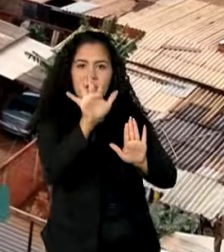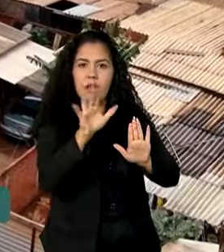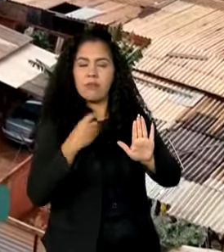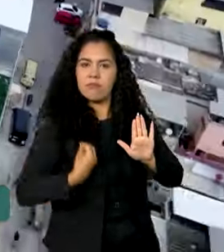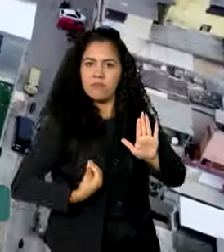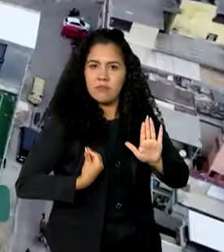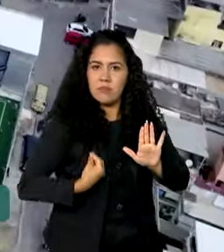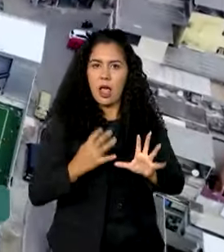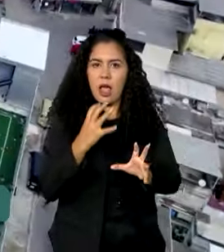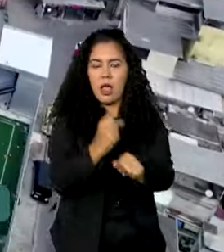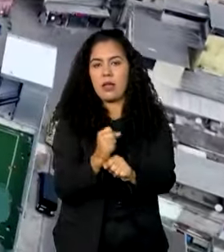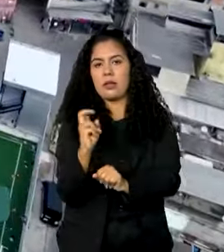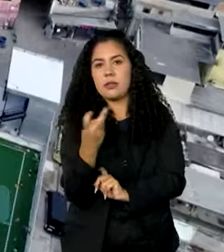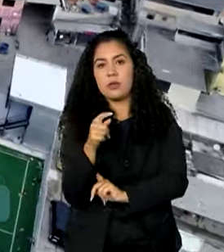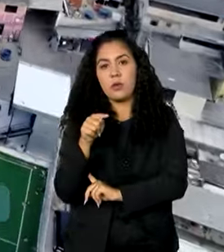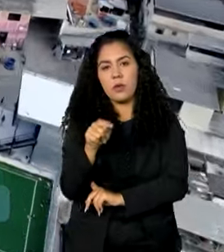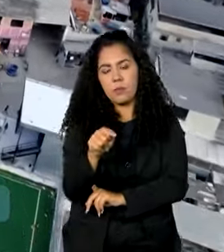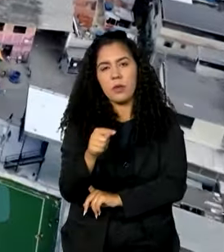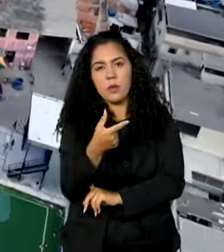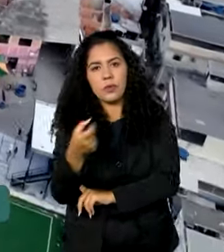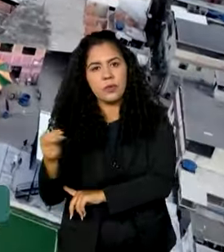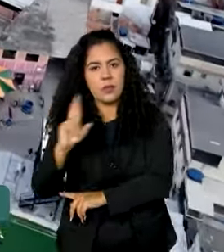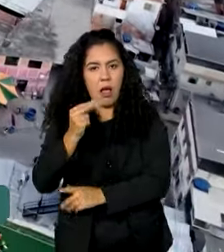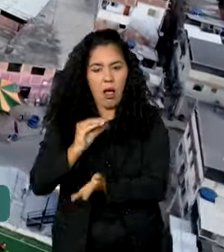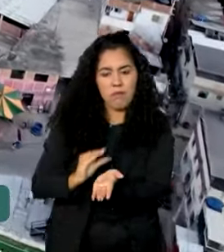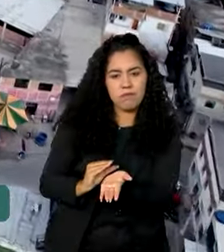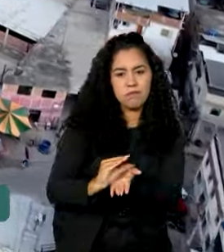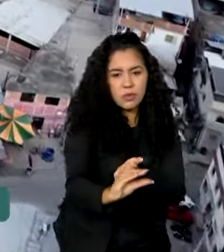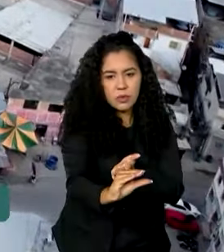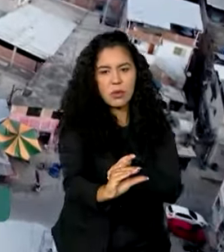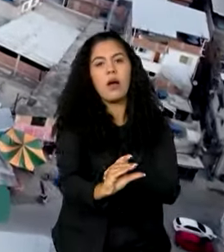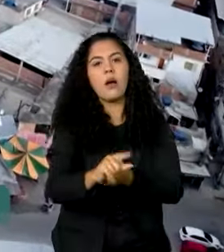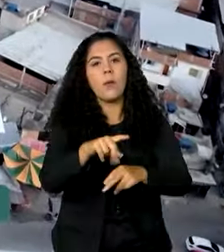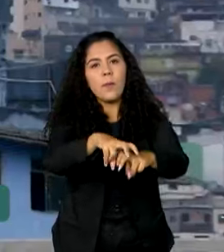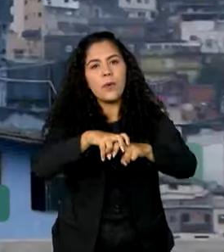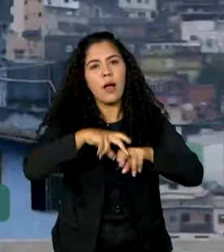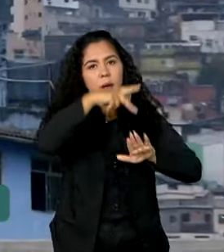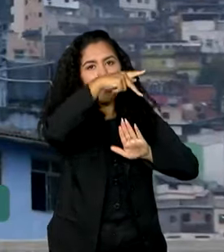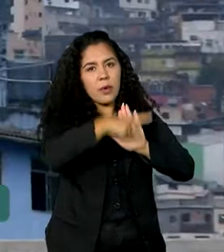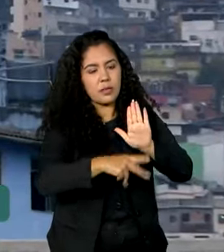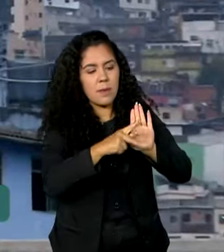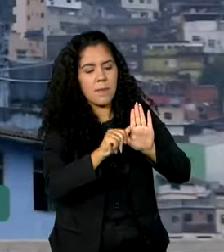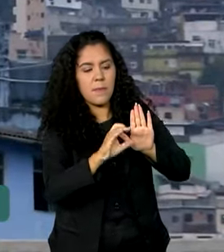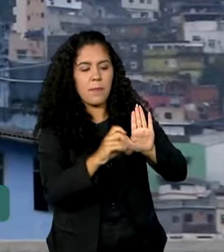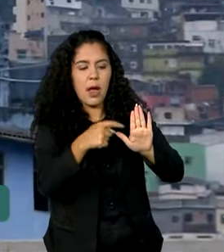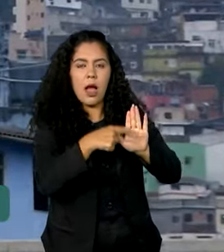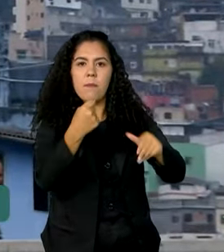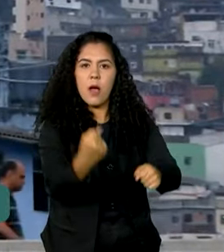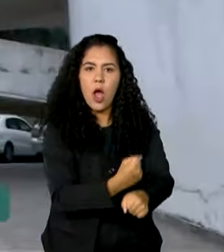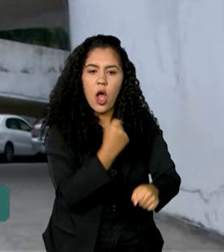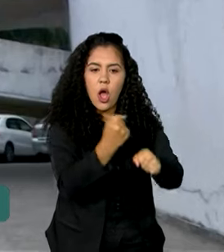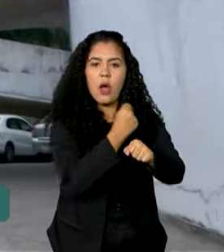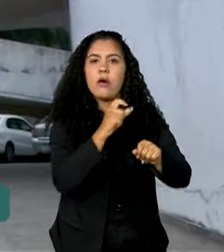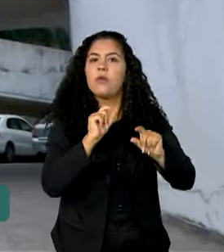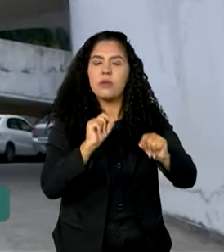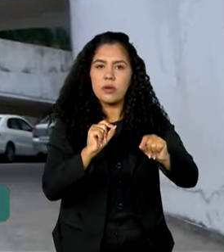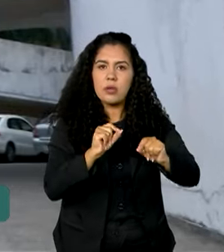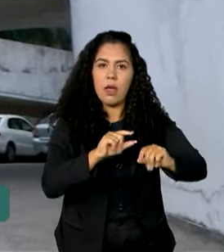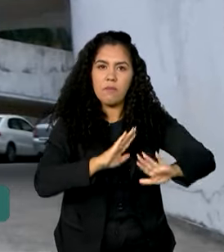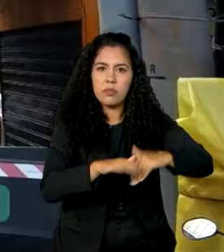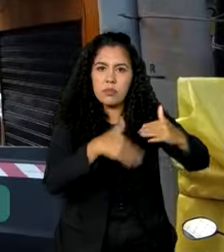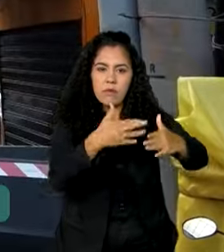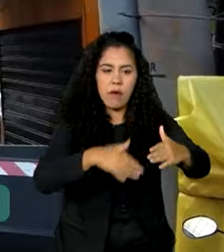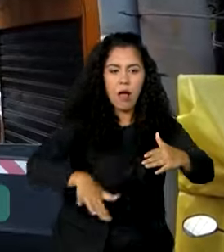5 bilhões e 200 milhões de reais por meio do novo PAC para obras de desenvolvimento urbano em